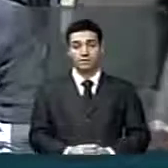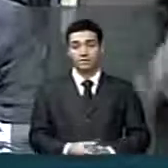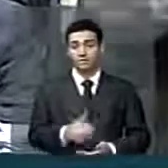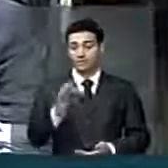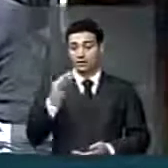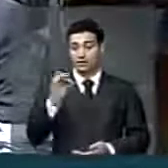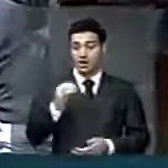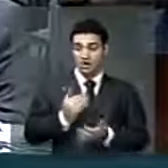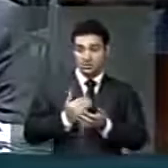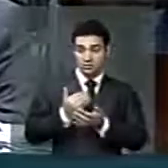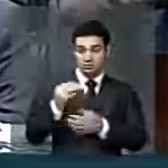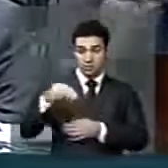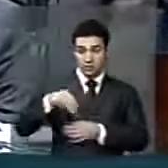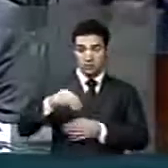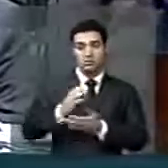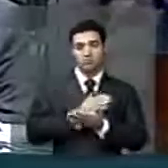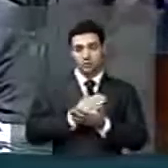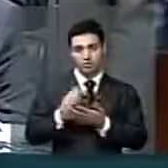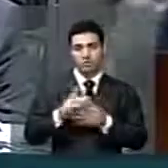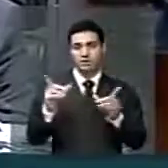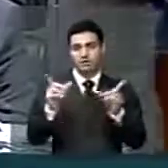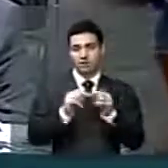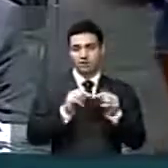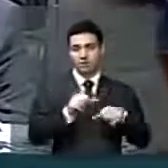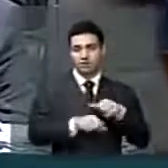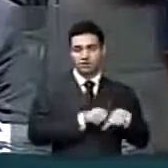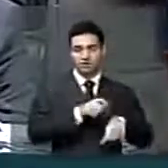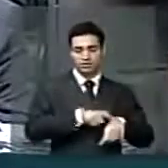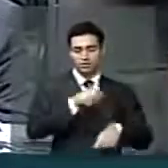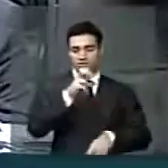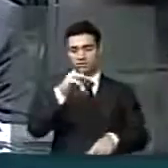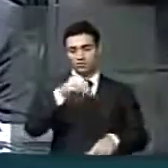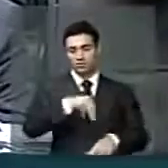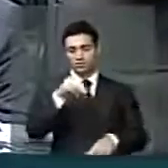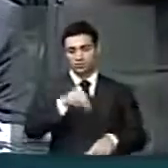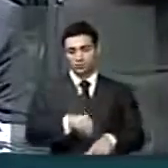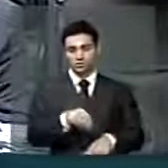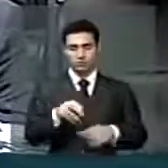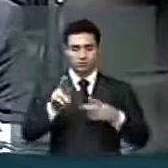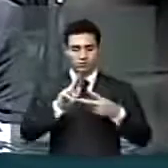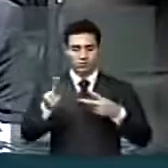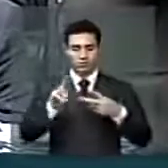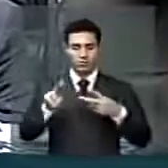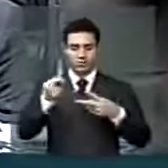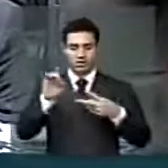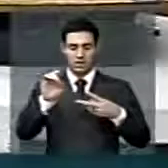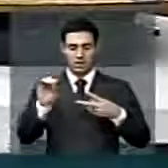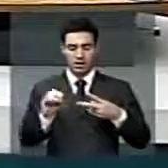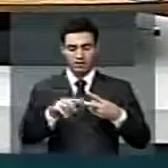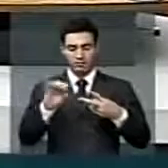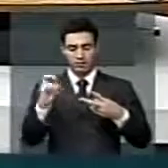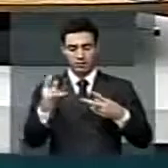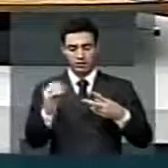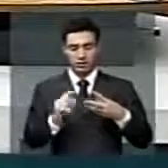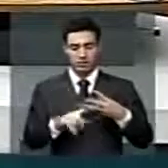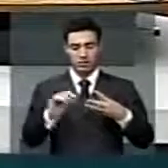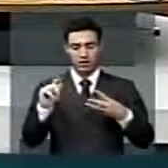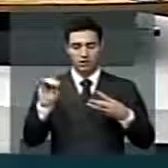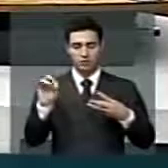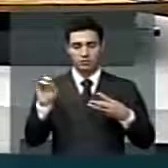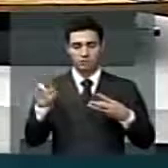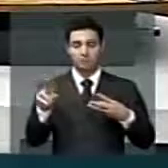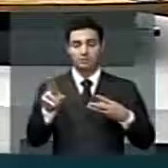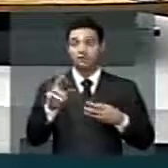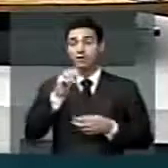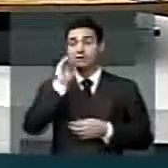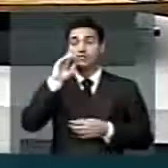Traremos em breve as comunicações. Queco Ota, Chico Alencar e Arthur Bruno. Senhor Presidente, senhoras